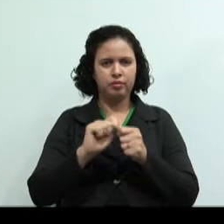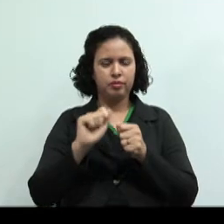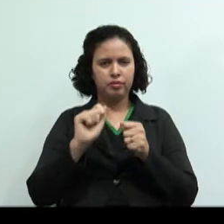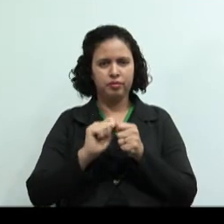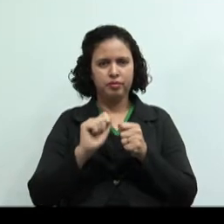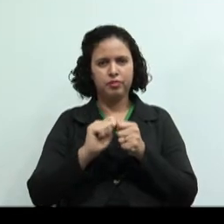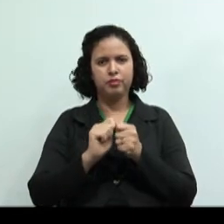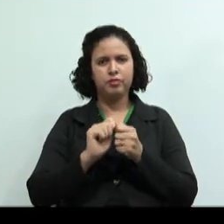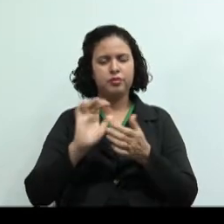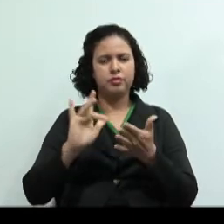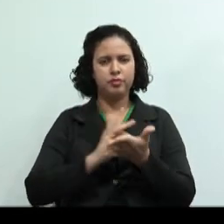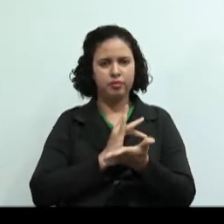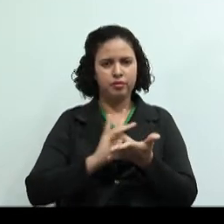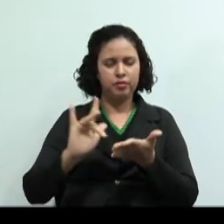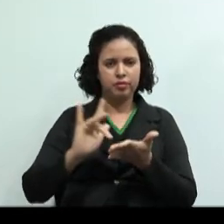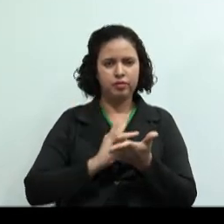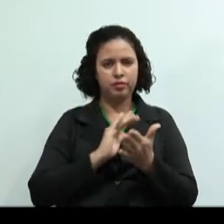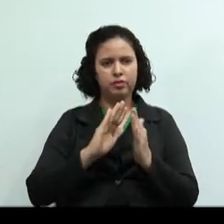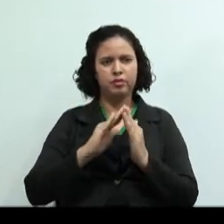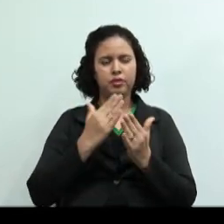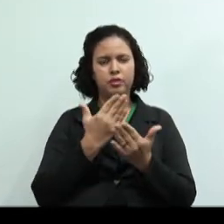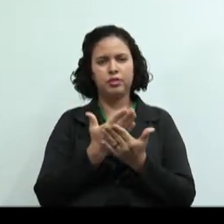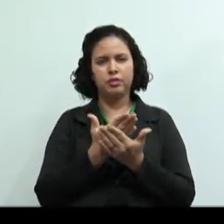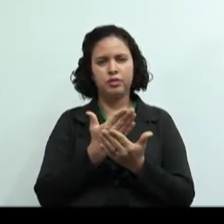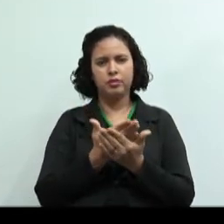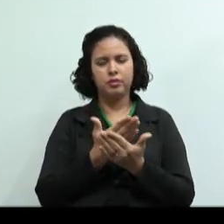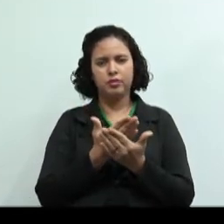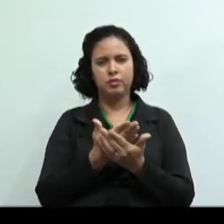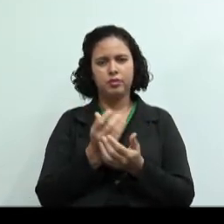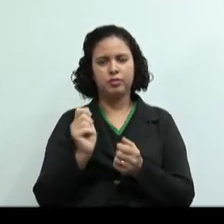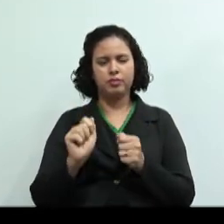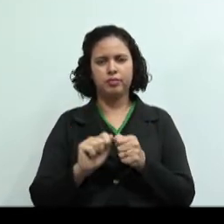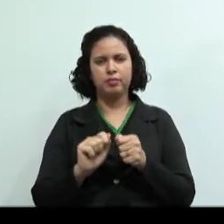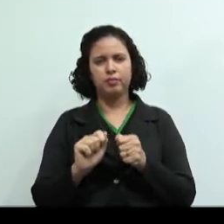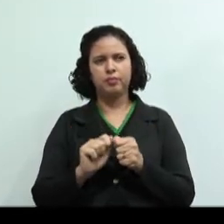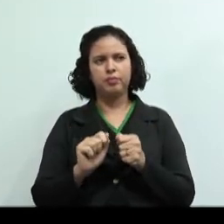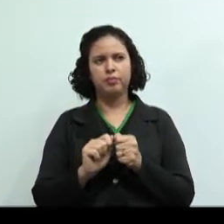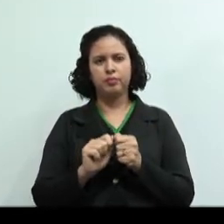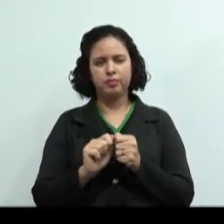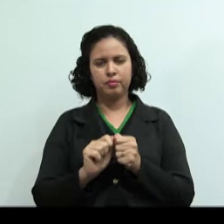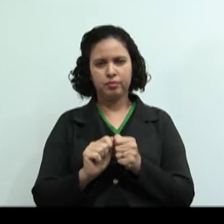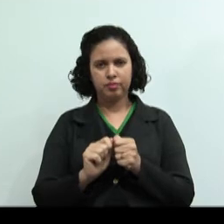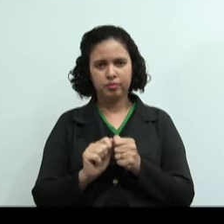Também resolveu. Deixa eu só dizer a escola que eles fizeram. Olha só como é que eles fizeram. Tudo bem?